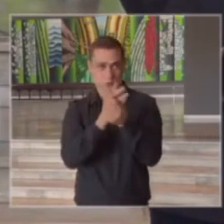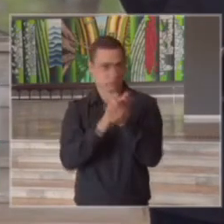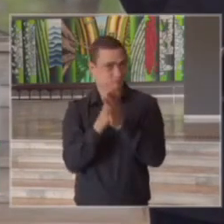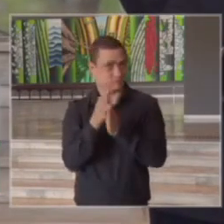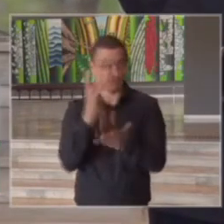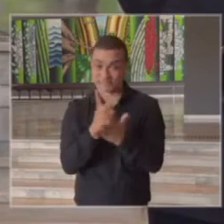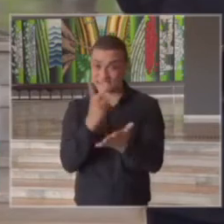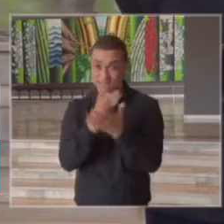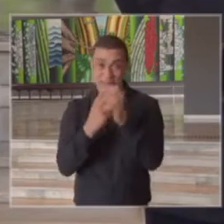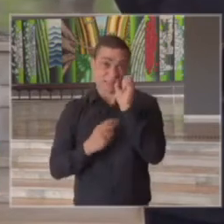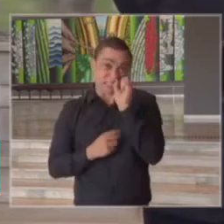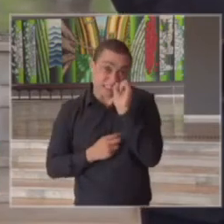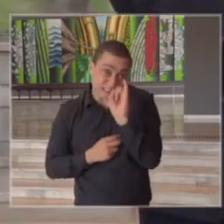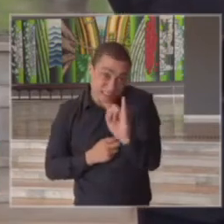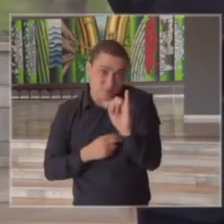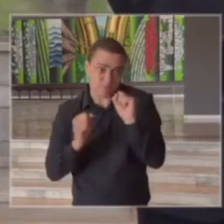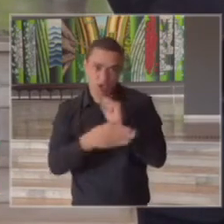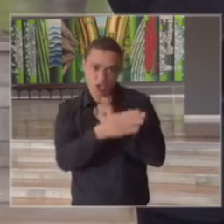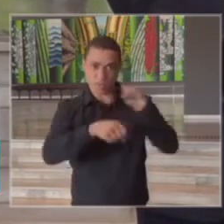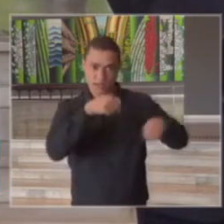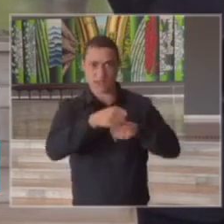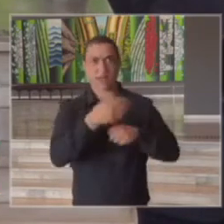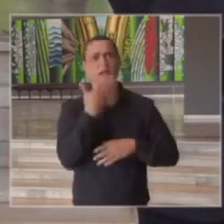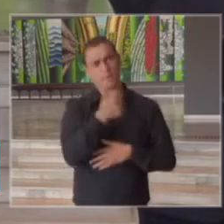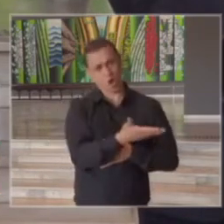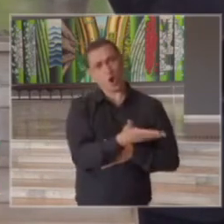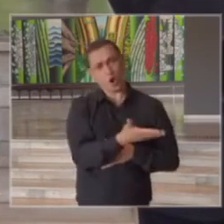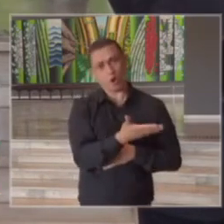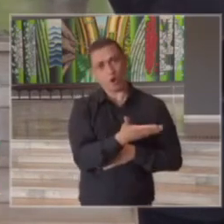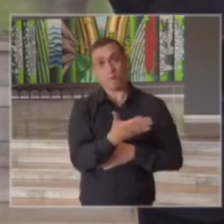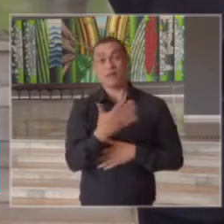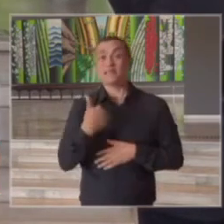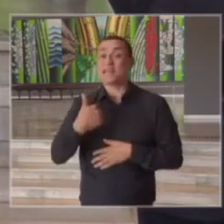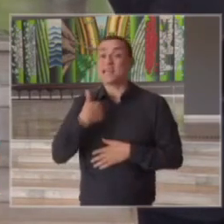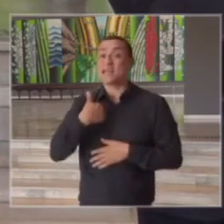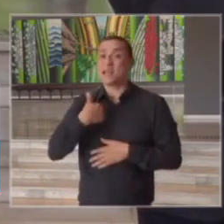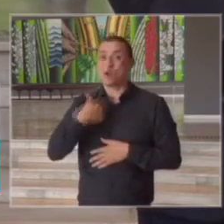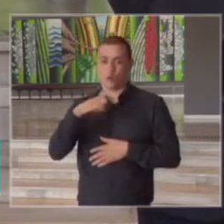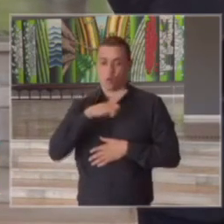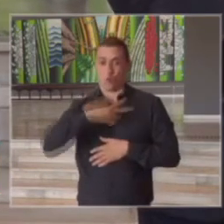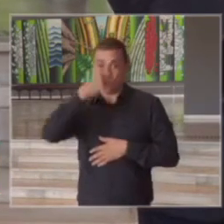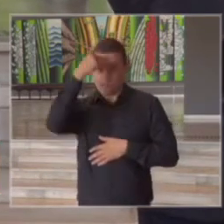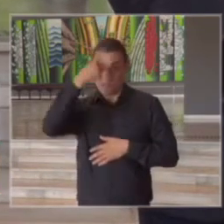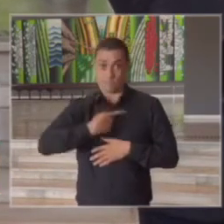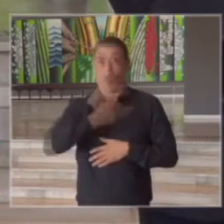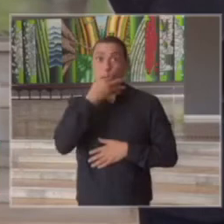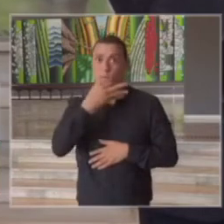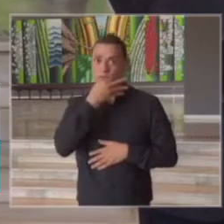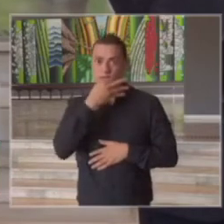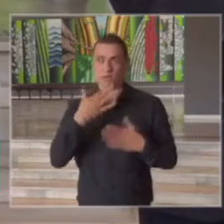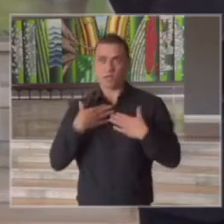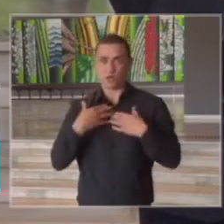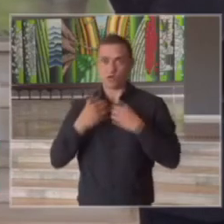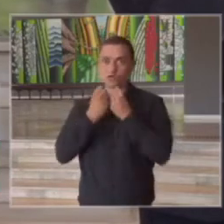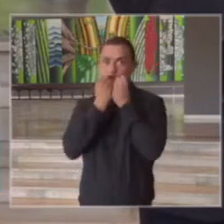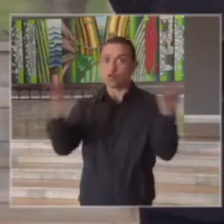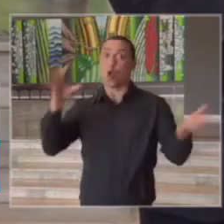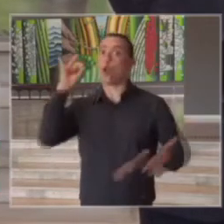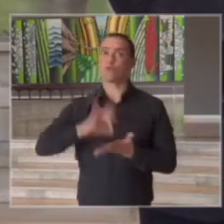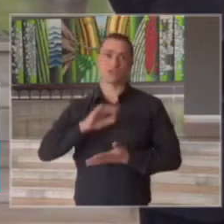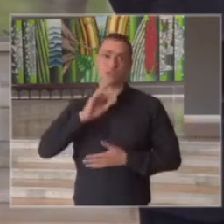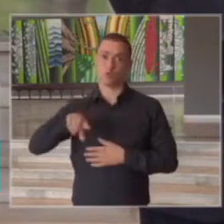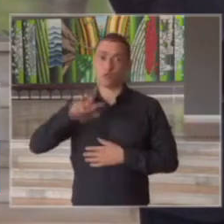puderem utilizar ciclofaixas melhor pessoalmente mas essa não é uma opinião que eu devo transmitir oficialmente